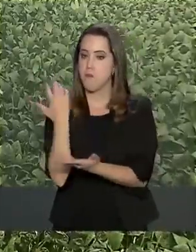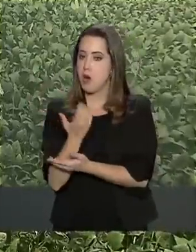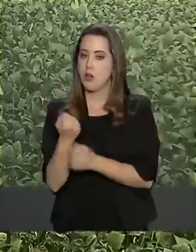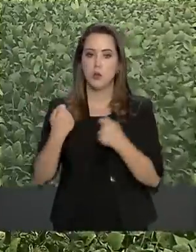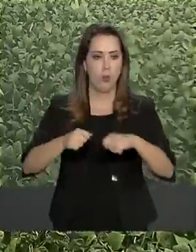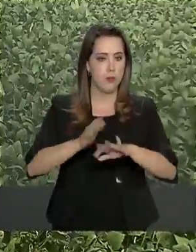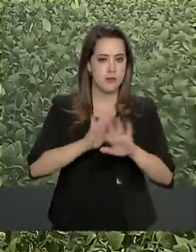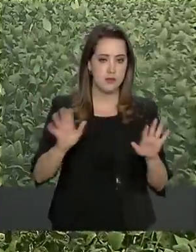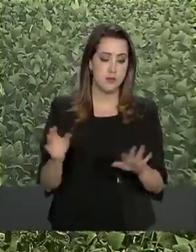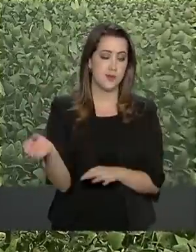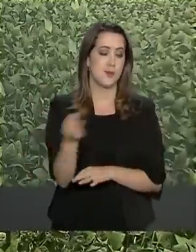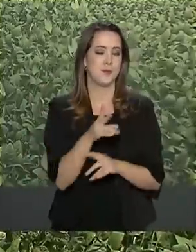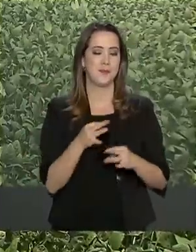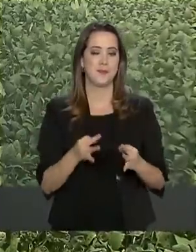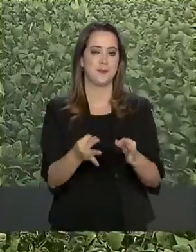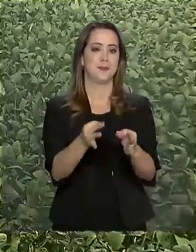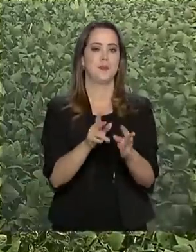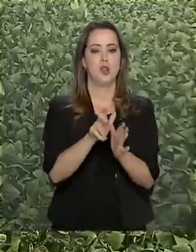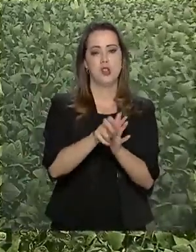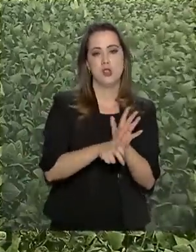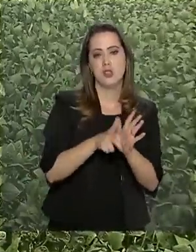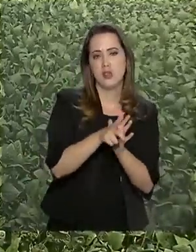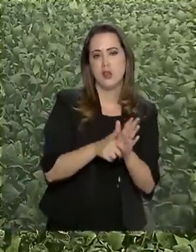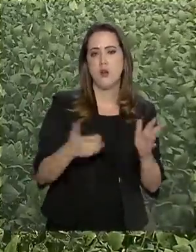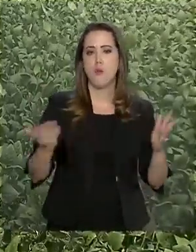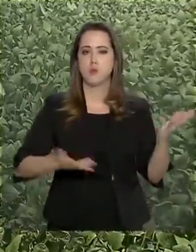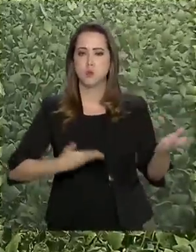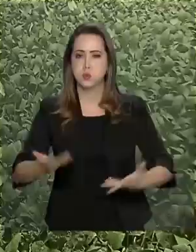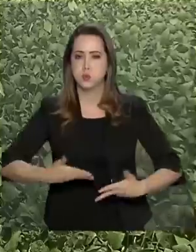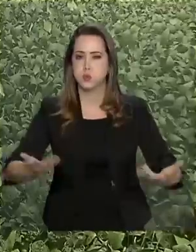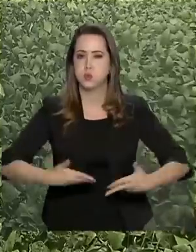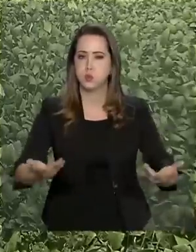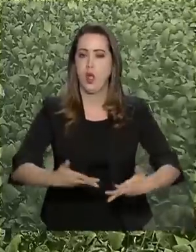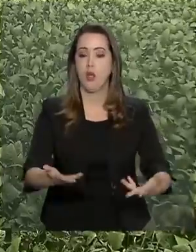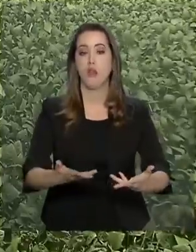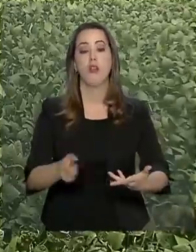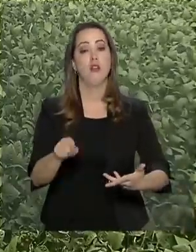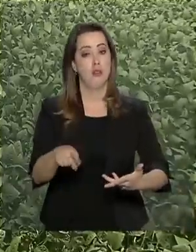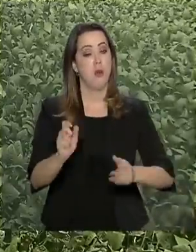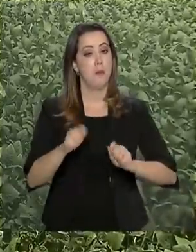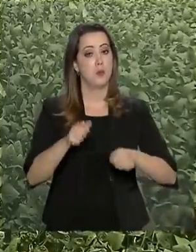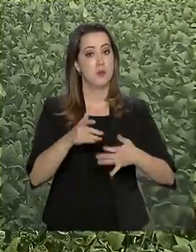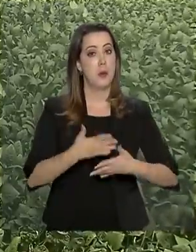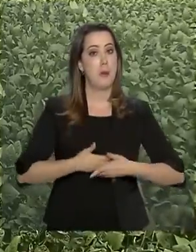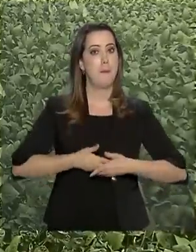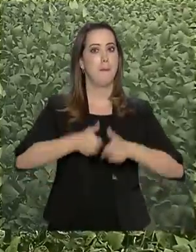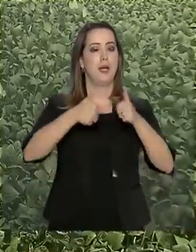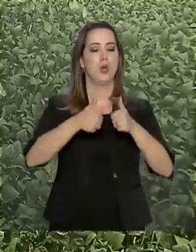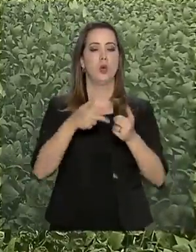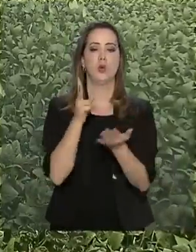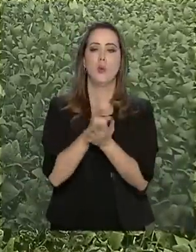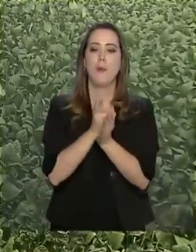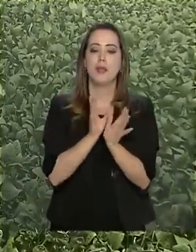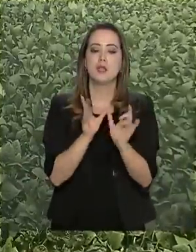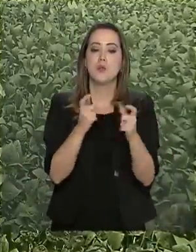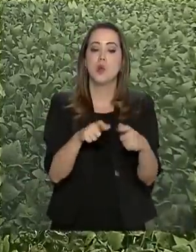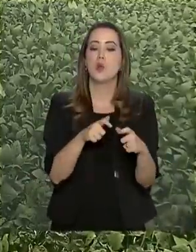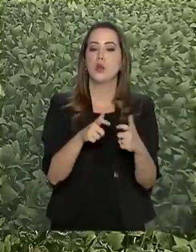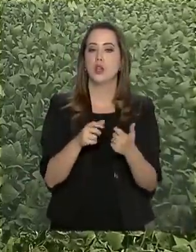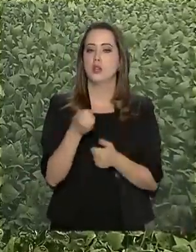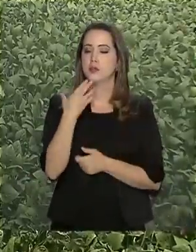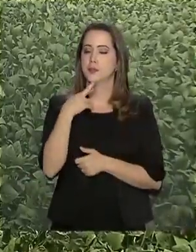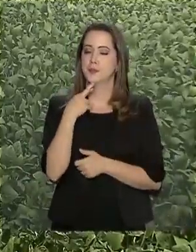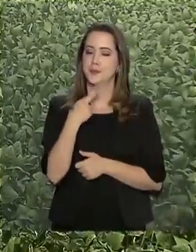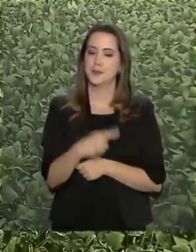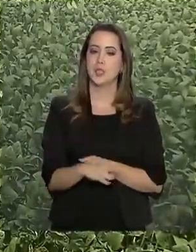tecnologias e equipamentos como tratores e coletadeiras possibilitam uma produção melhor no mesmo espaço. Os bons